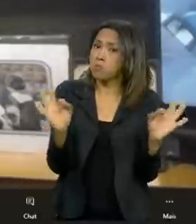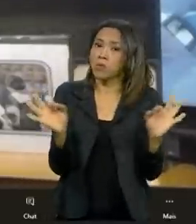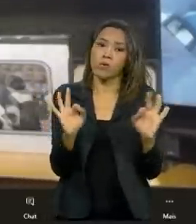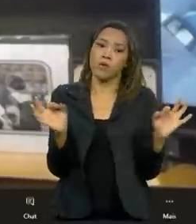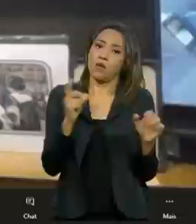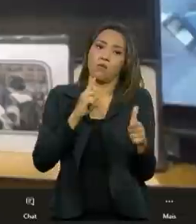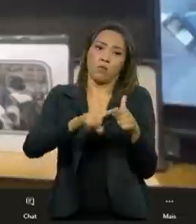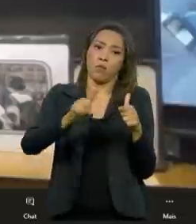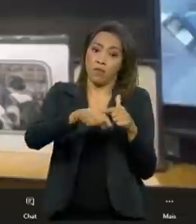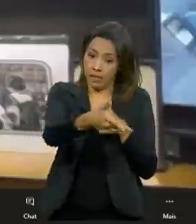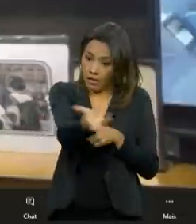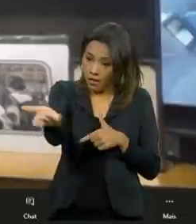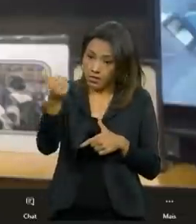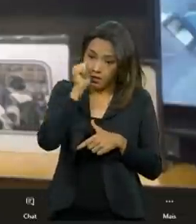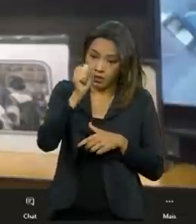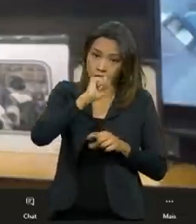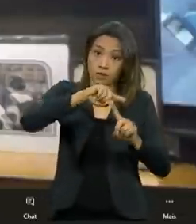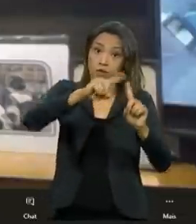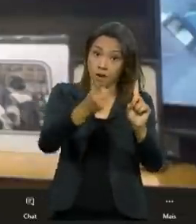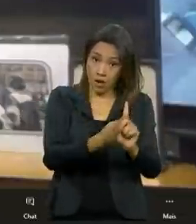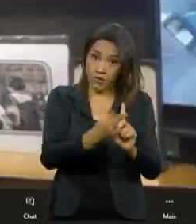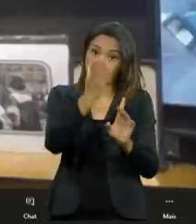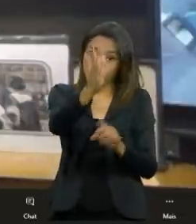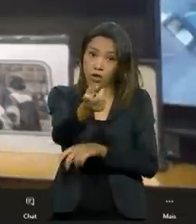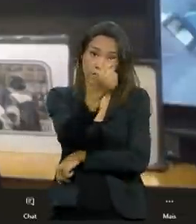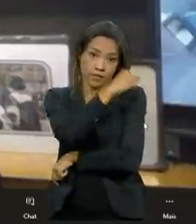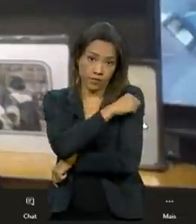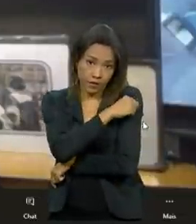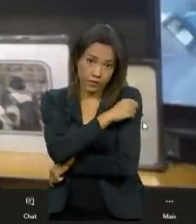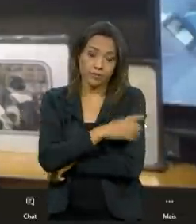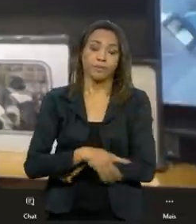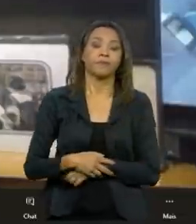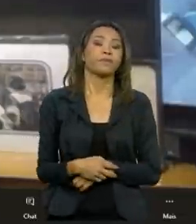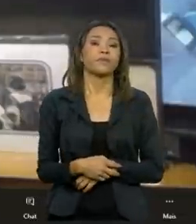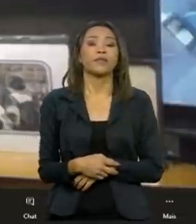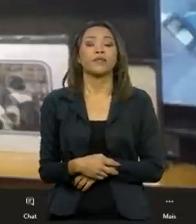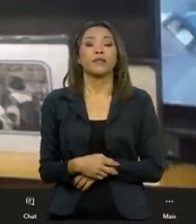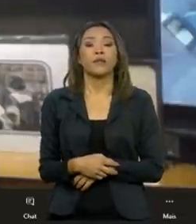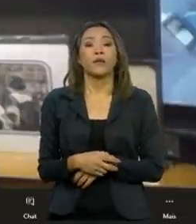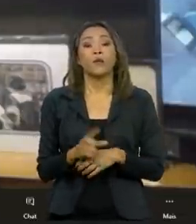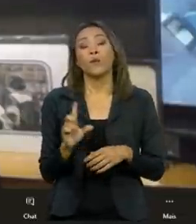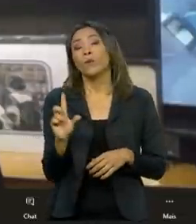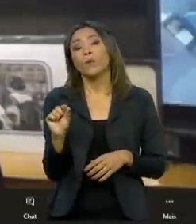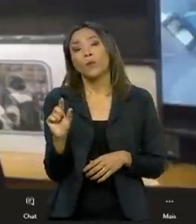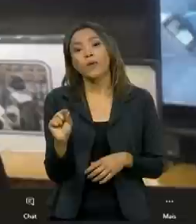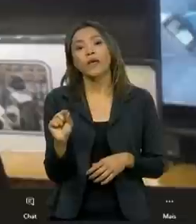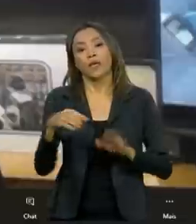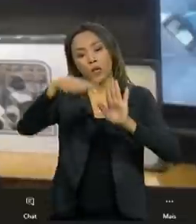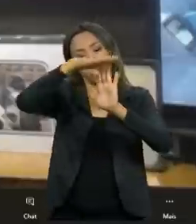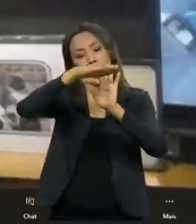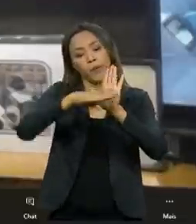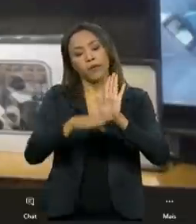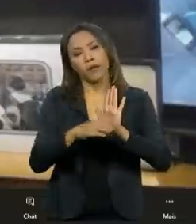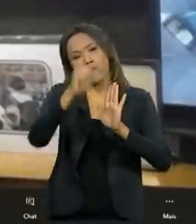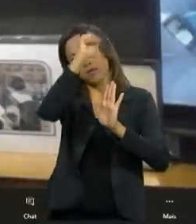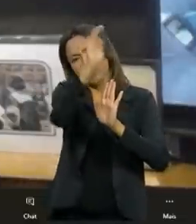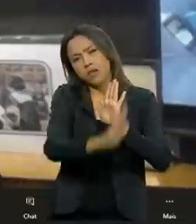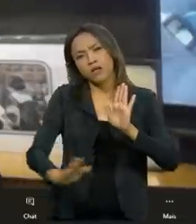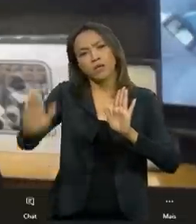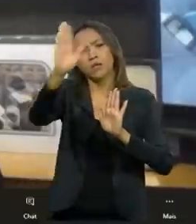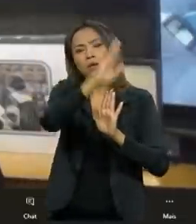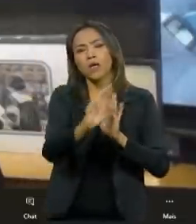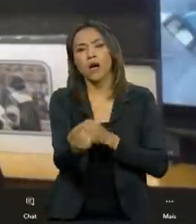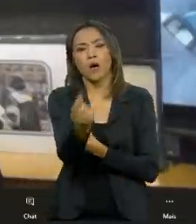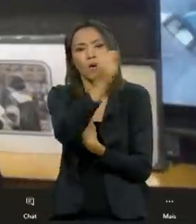nessas mulheres grávidas que receberam a vacina. O que o Programa Nacional de Imunizações, através do